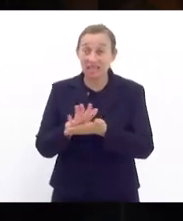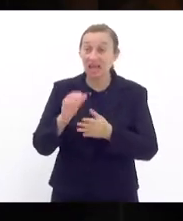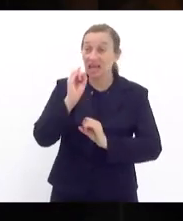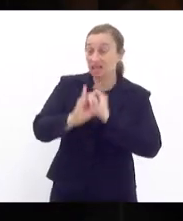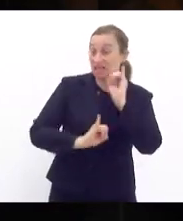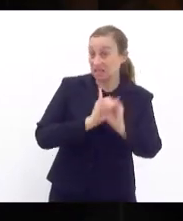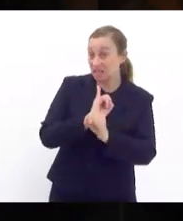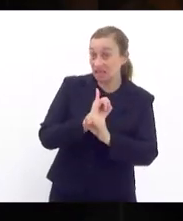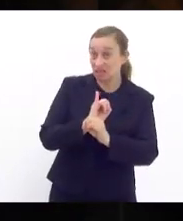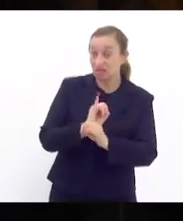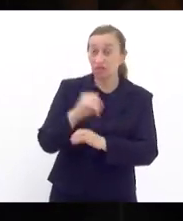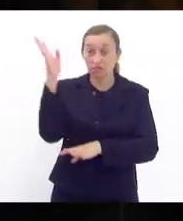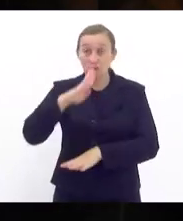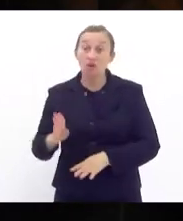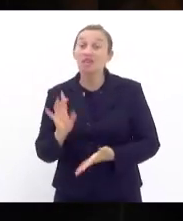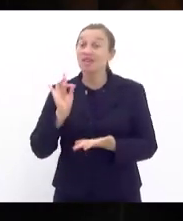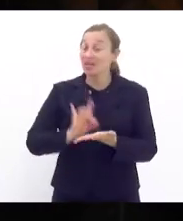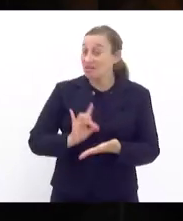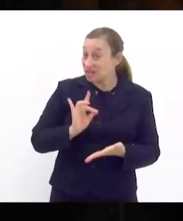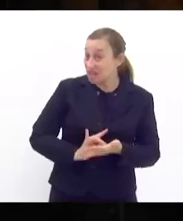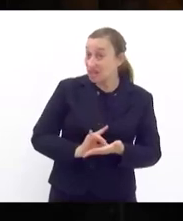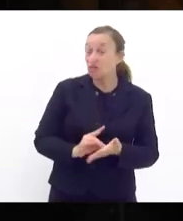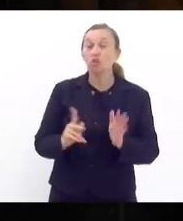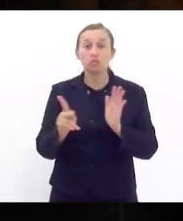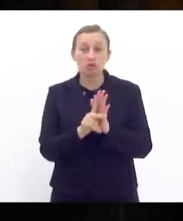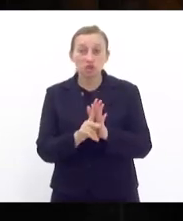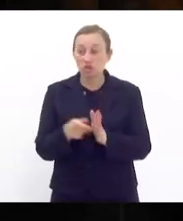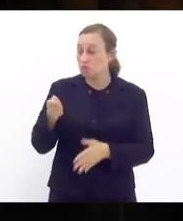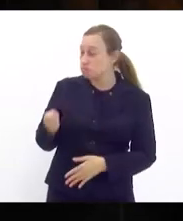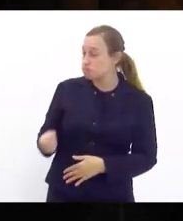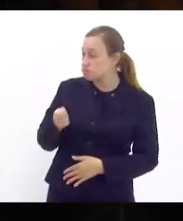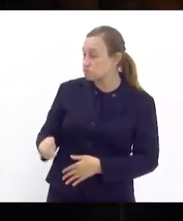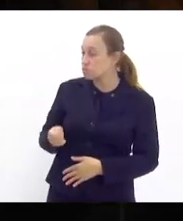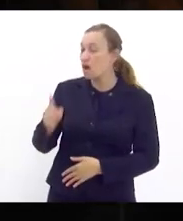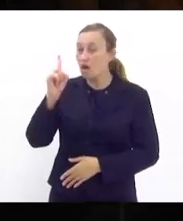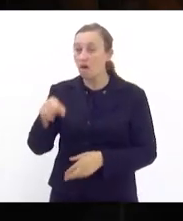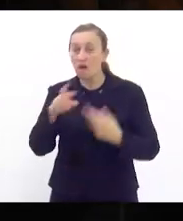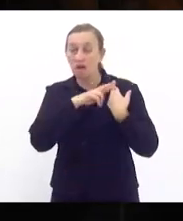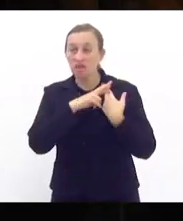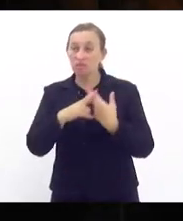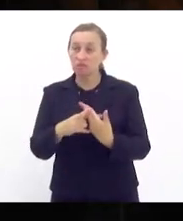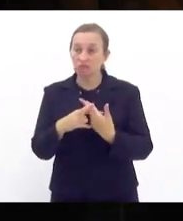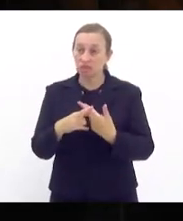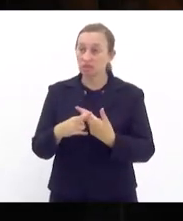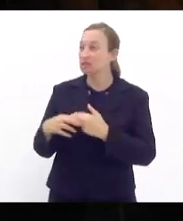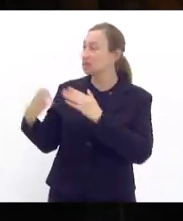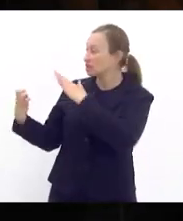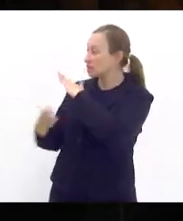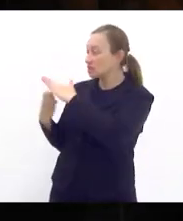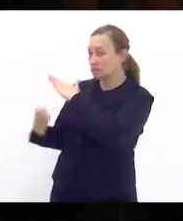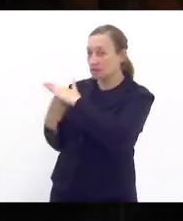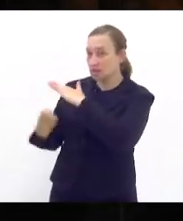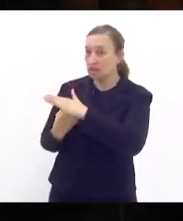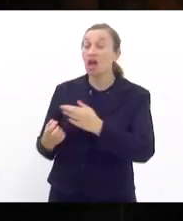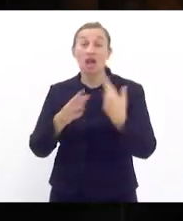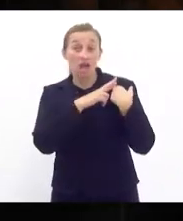Brasil na verdade o que o projeto cobra é responsabilidade dessas empresas